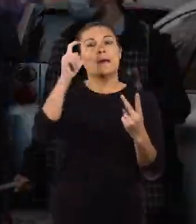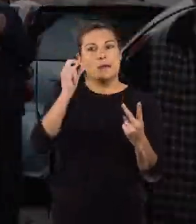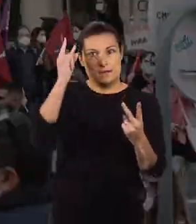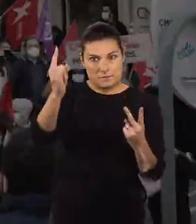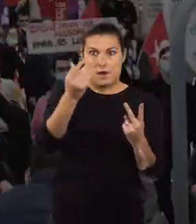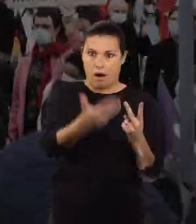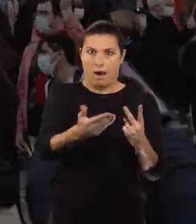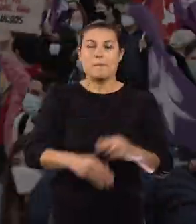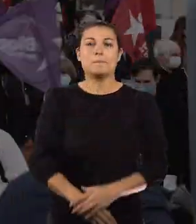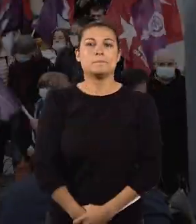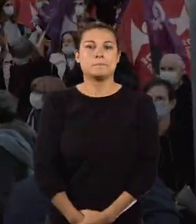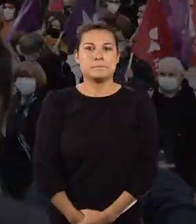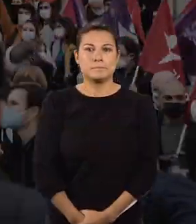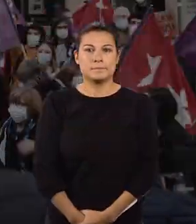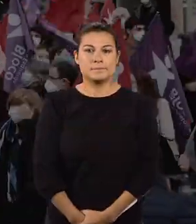Cardoso, Alexandre Vieira e Francisco Lousa.